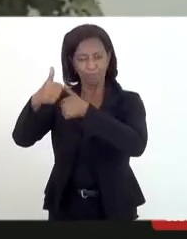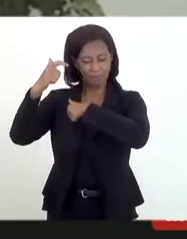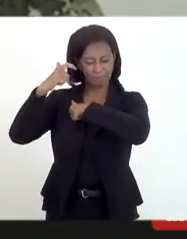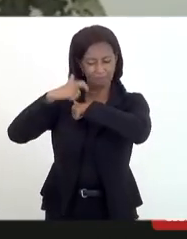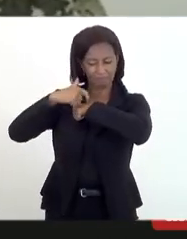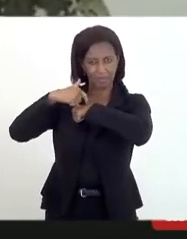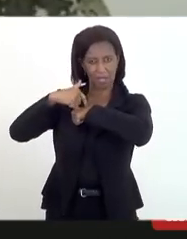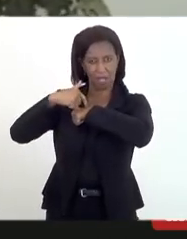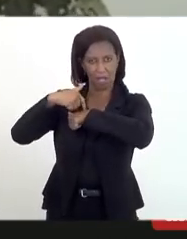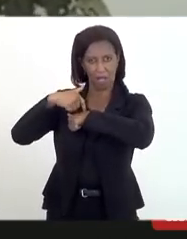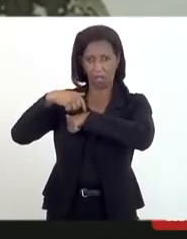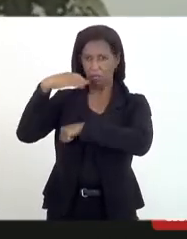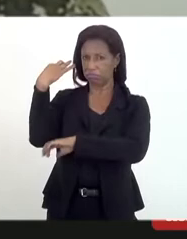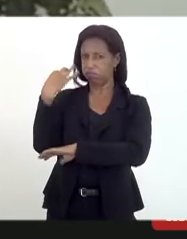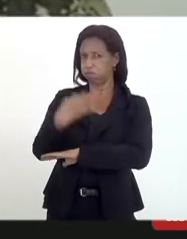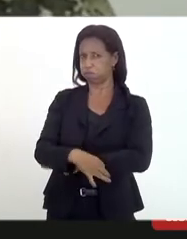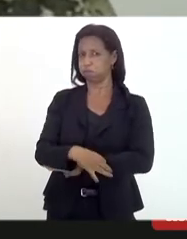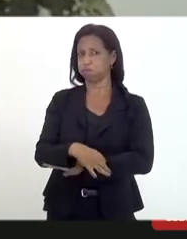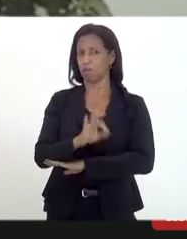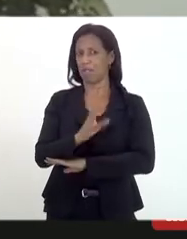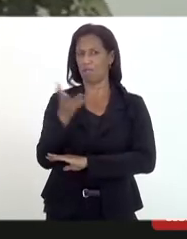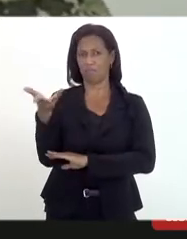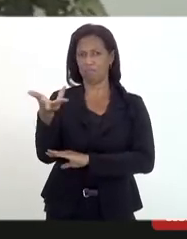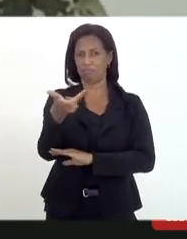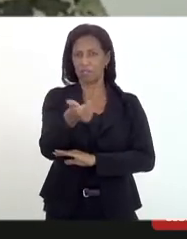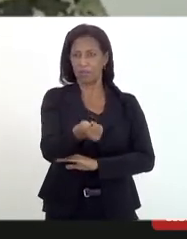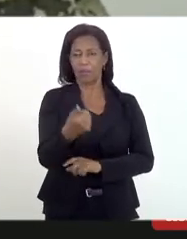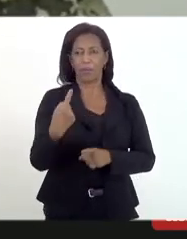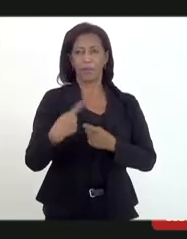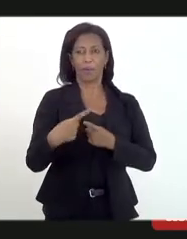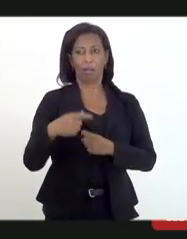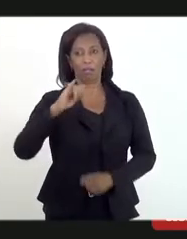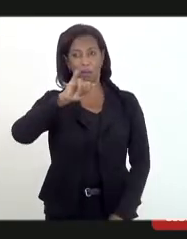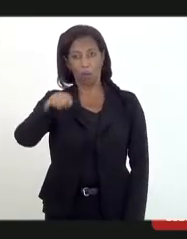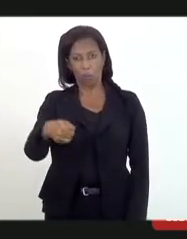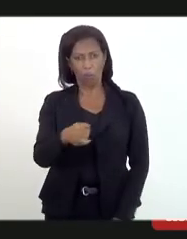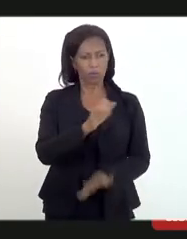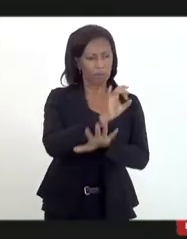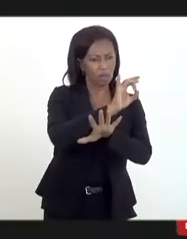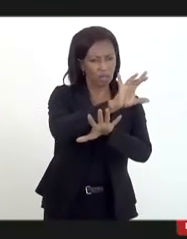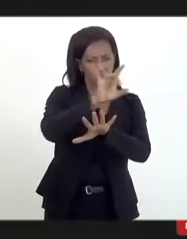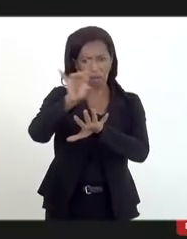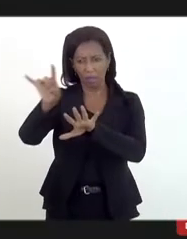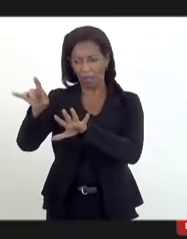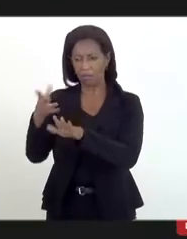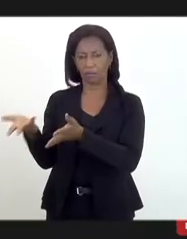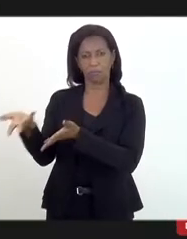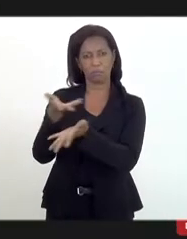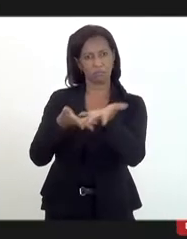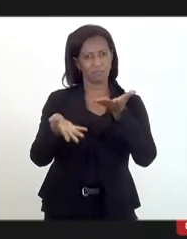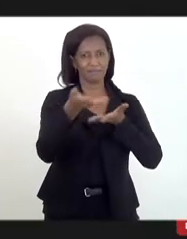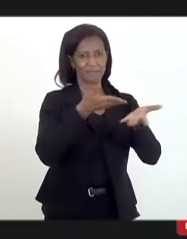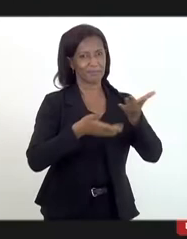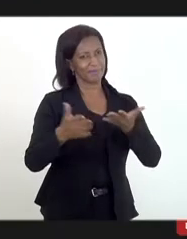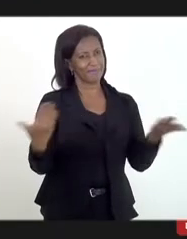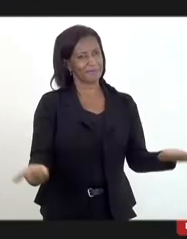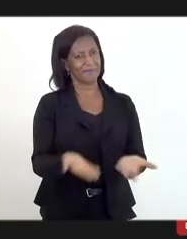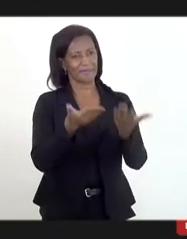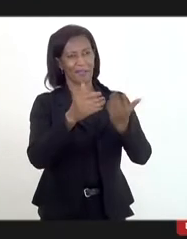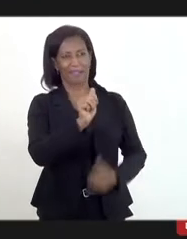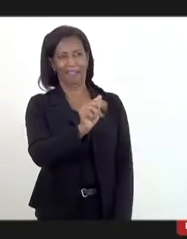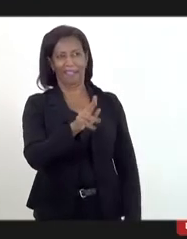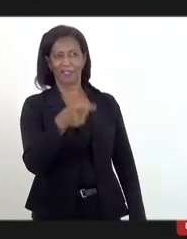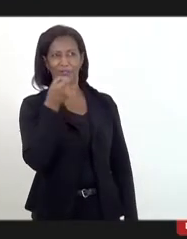sido seguido rigorosamente. Isso é excelente, porque aí dá a oportunidade de todos participarem. Então, o nosso Gaiato, deputado